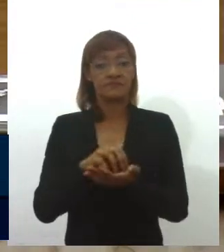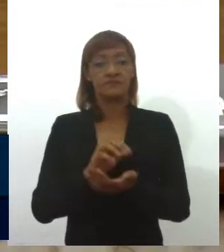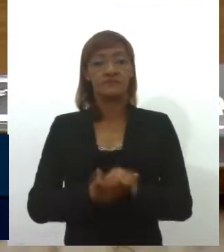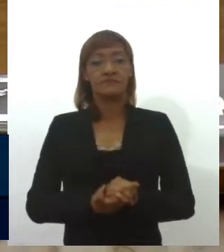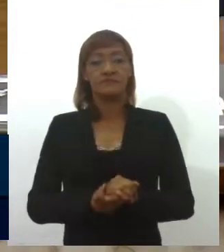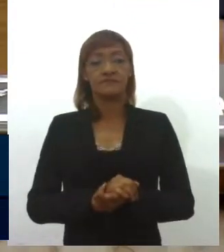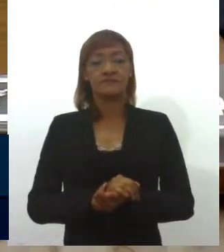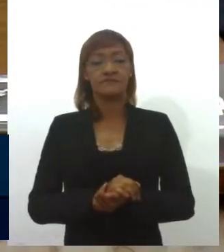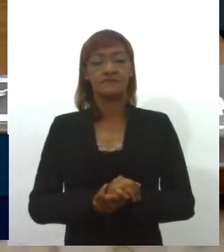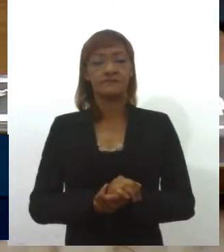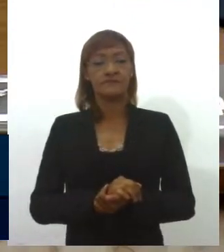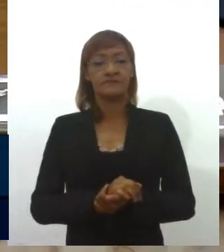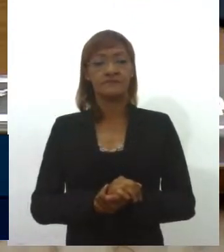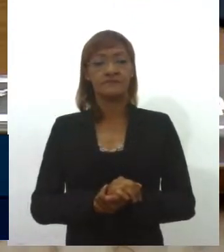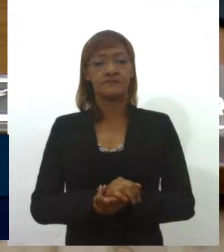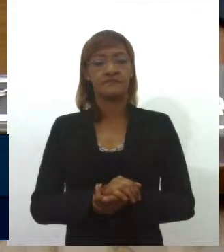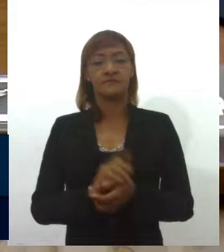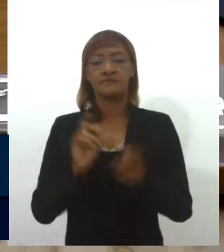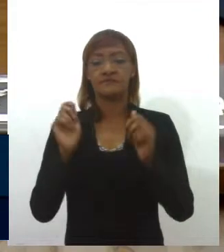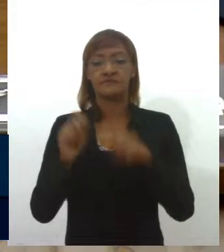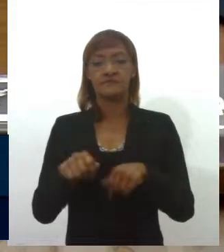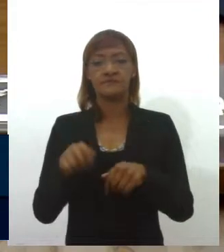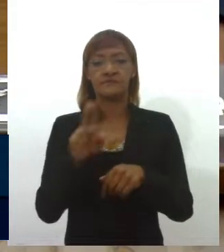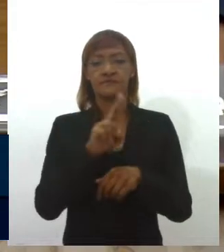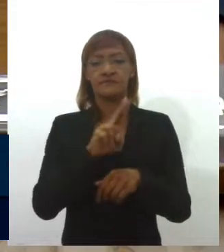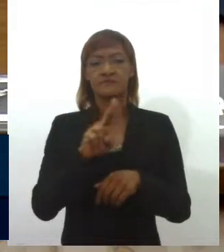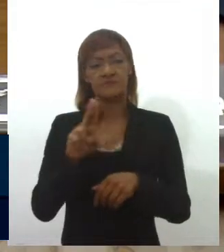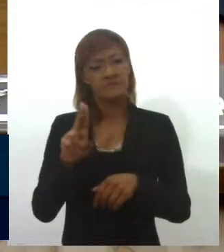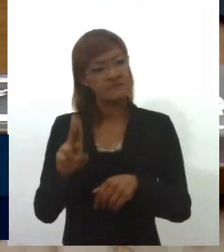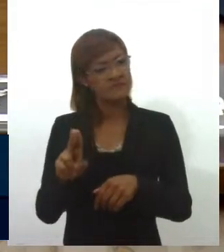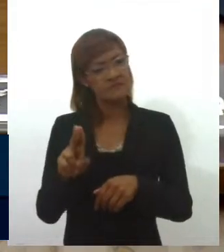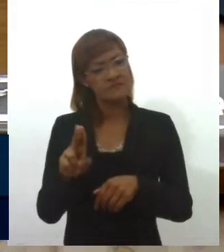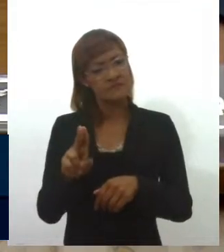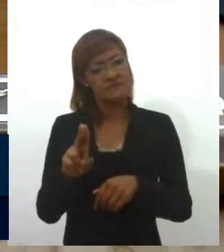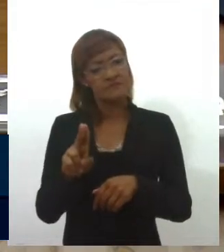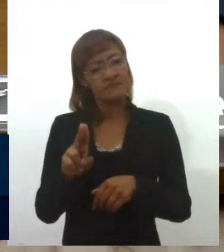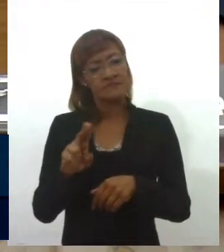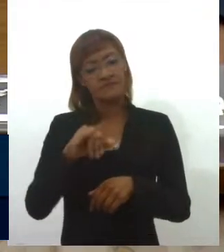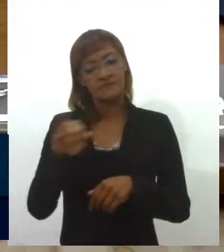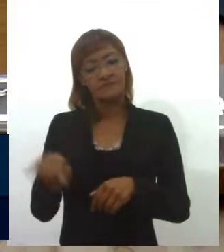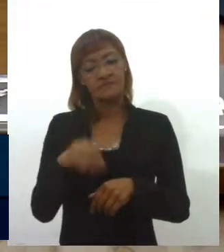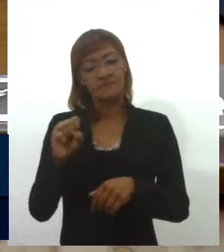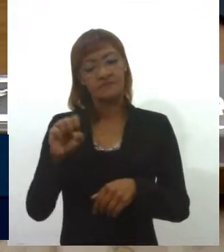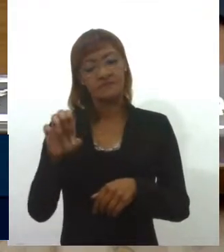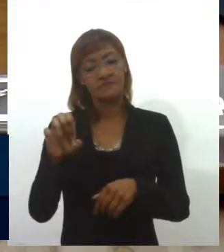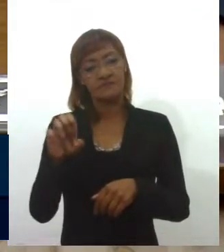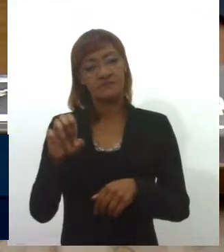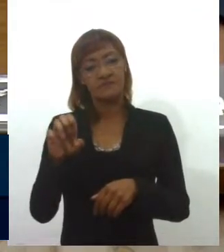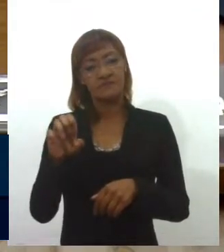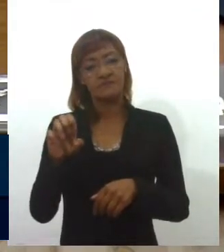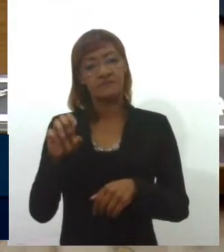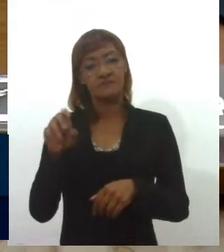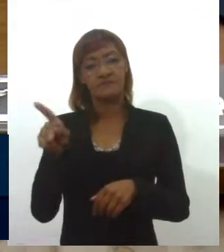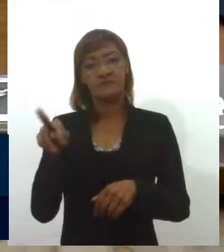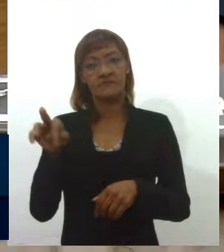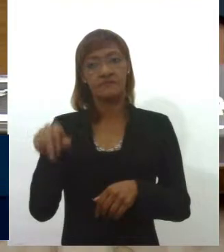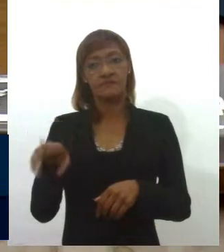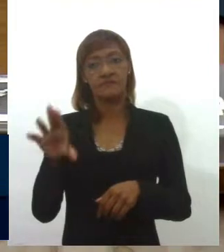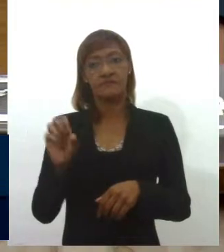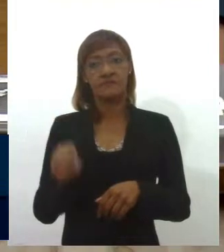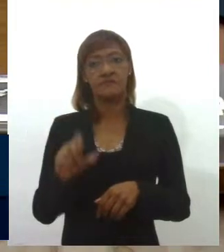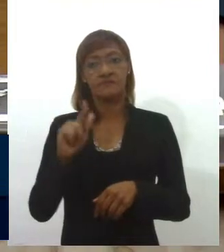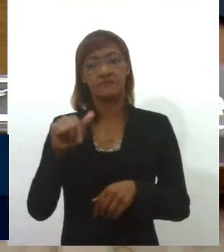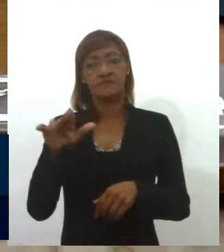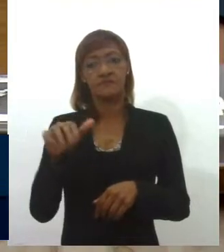sugerindo o nome do ceramista José Primo Elias de Santana, para a rodovia SE